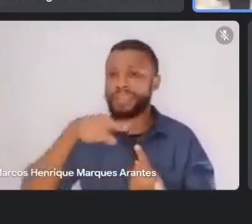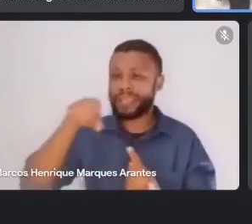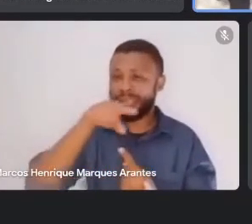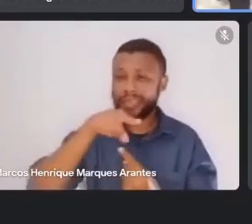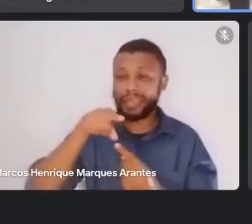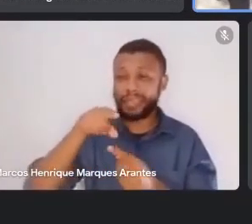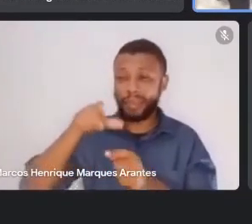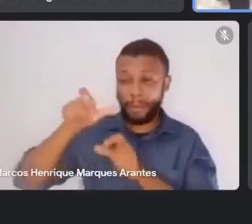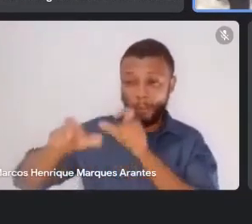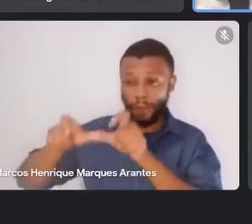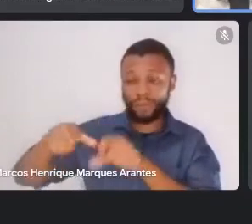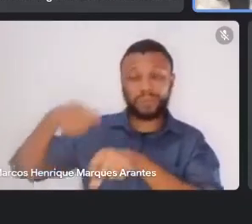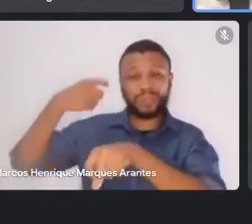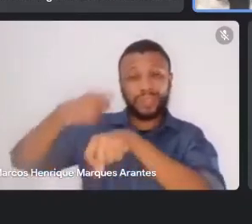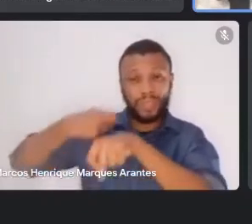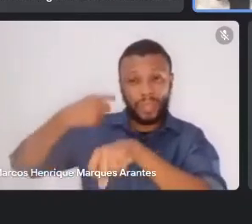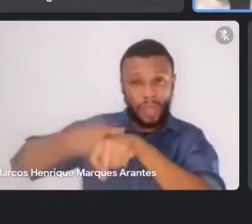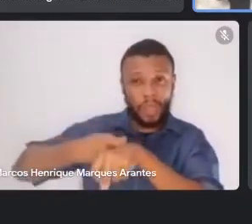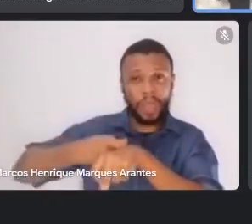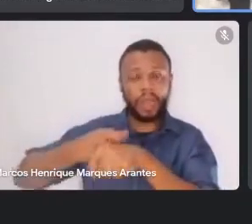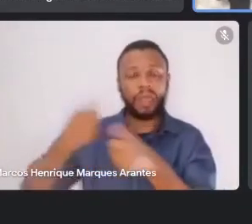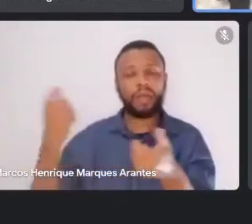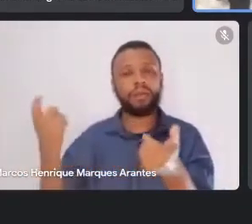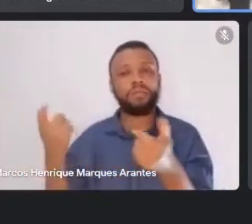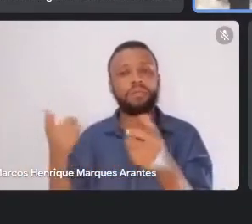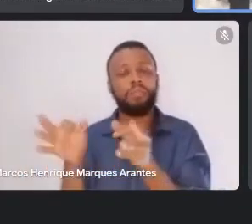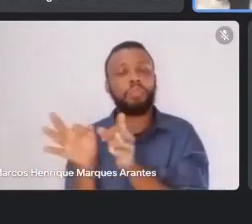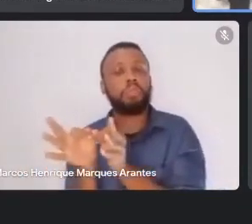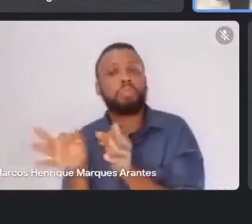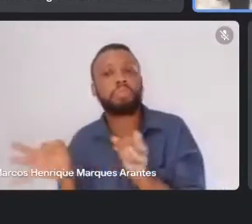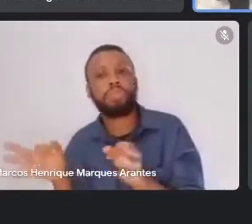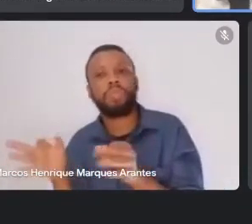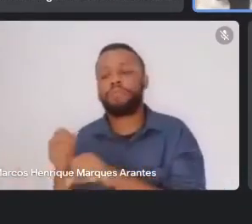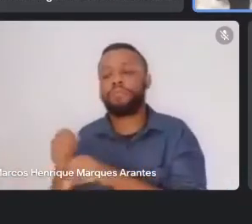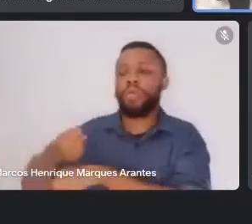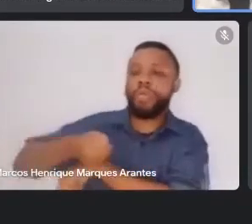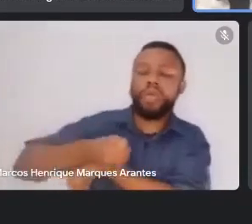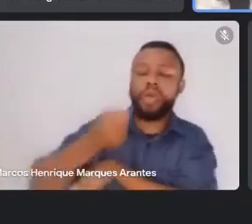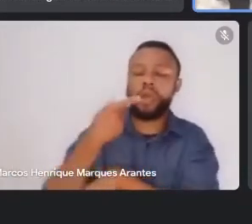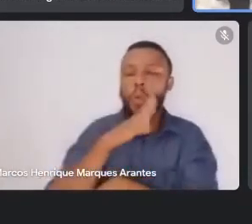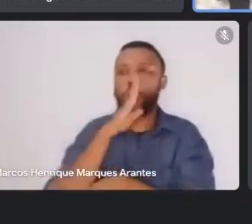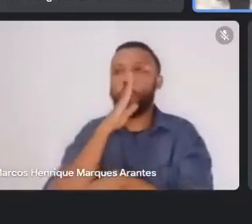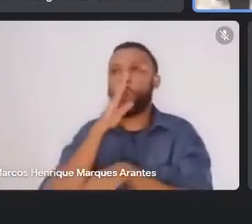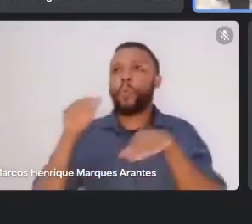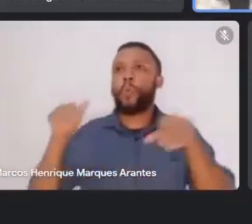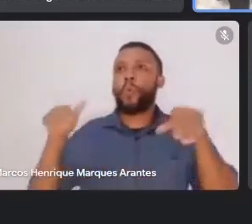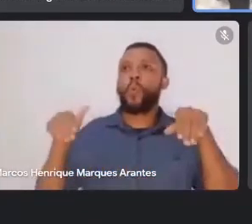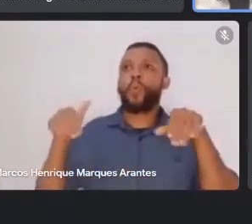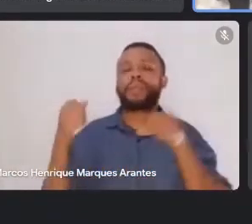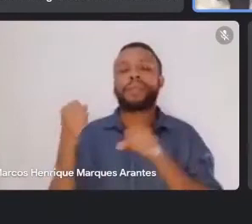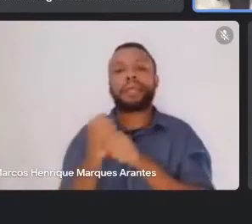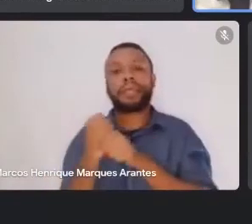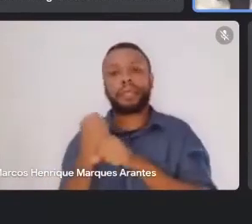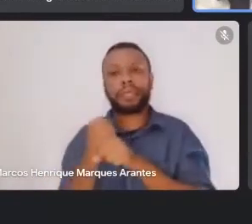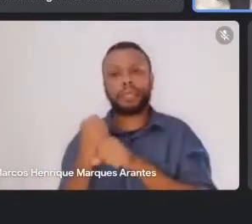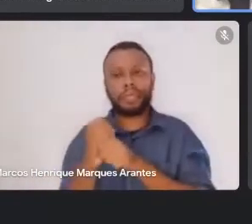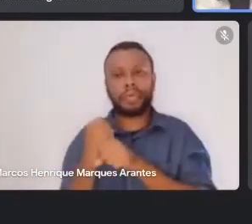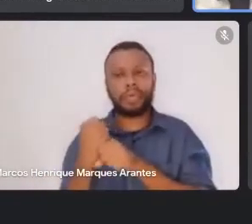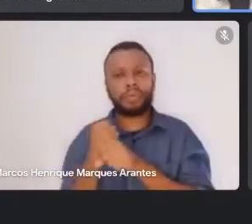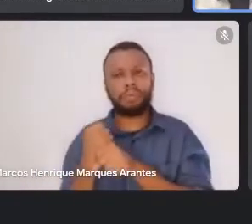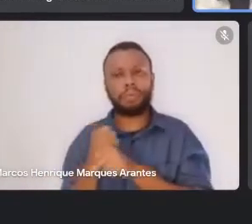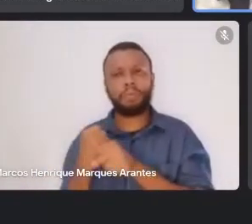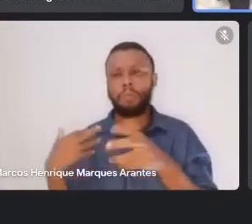com esse povo que foi completamente anestesiado durante esses anos de